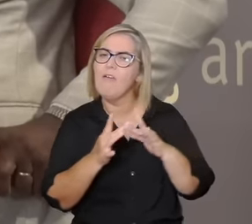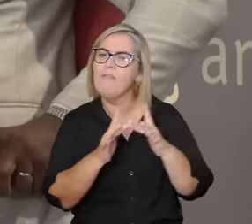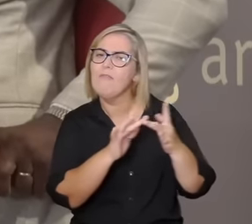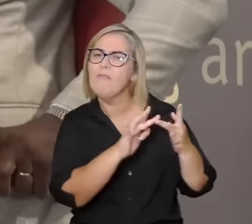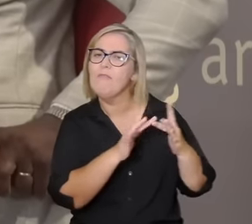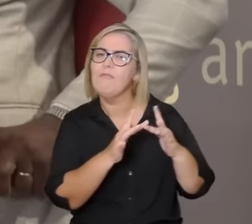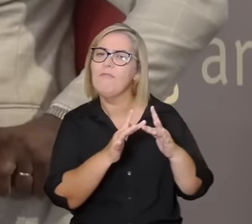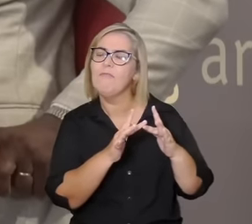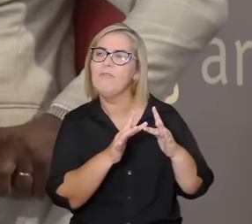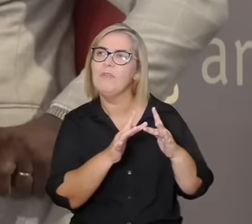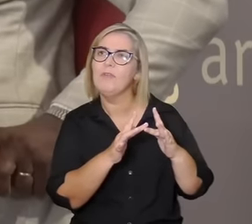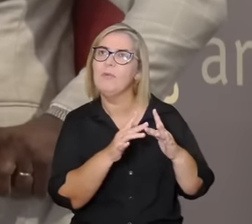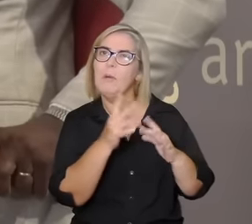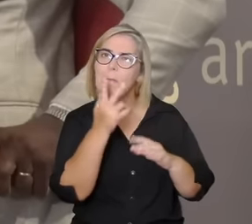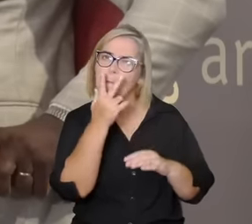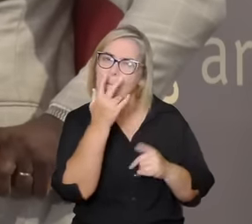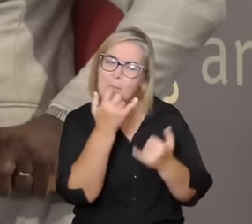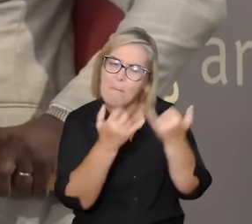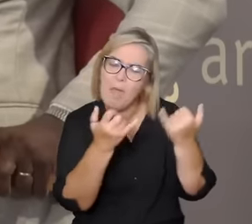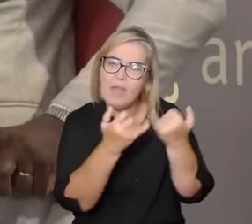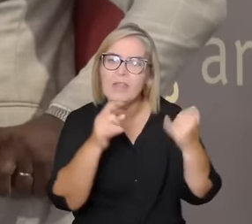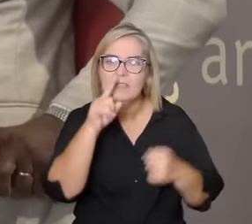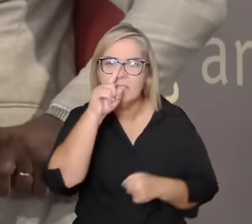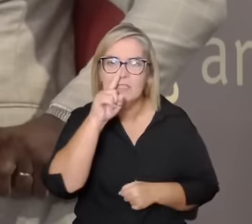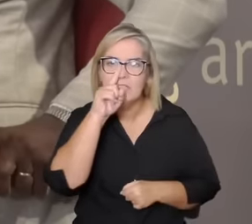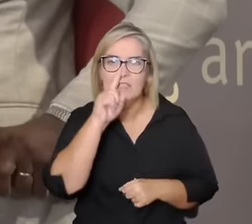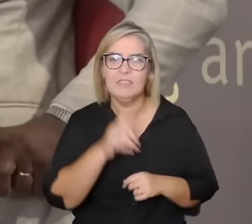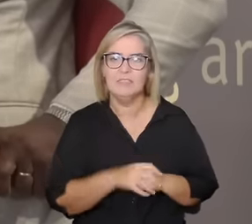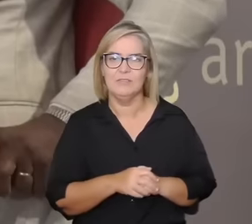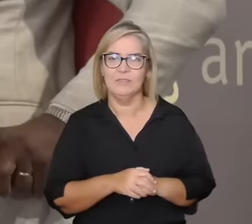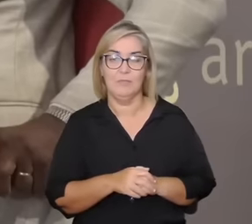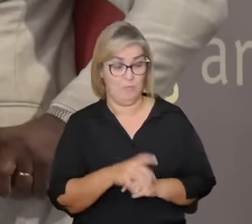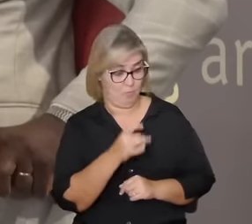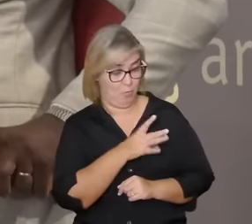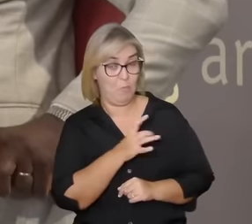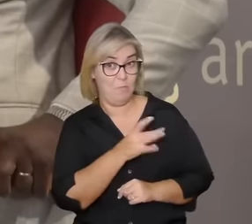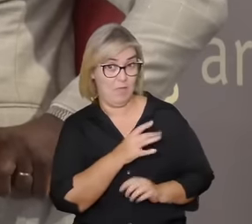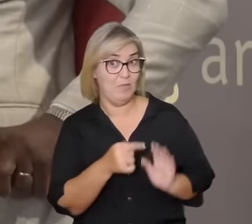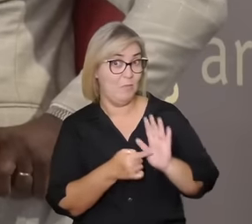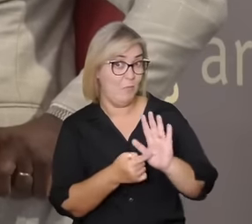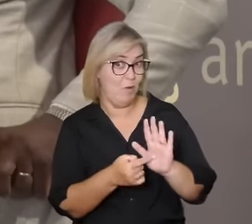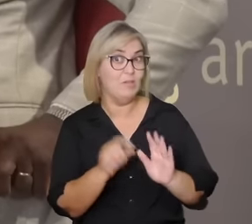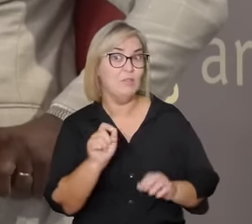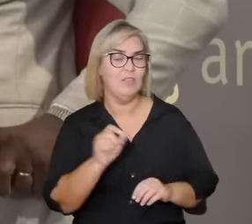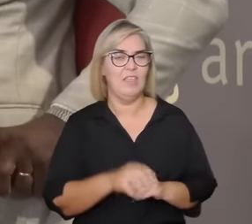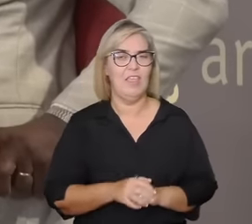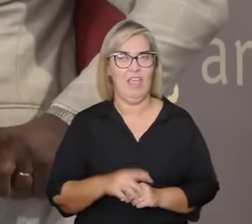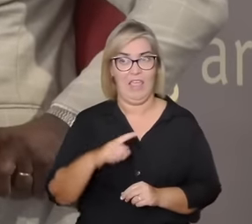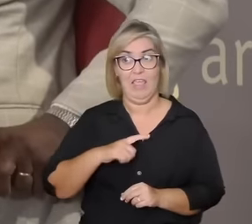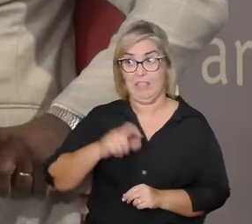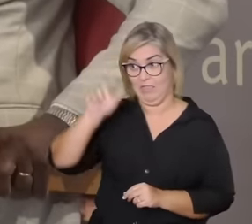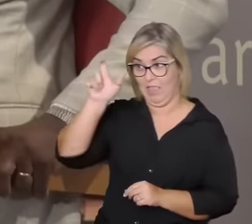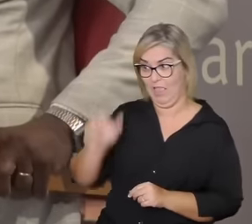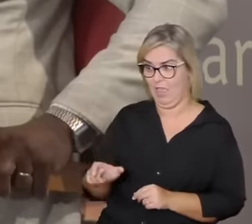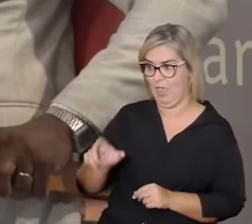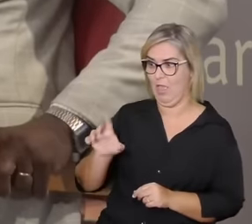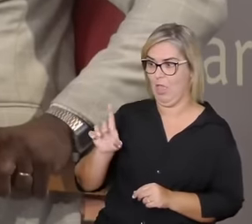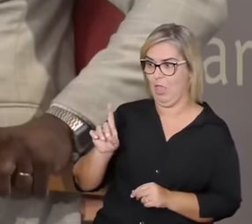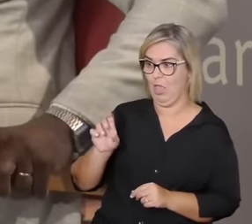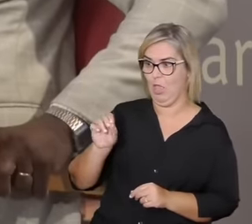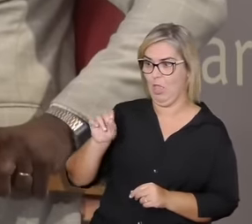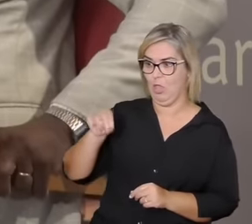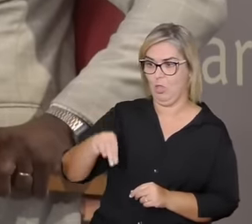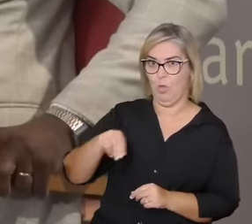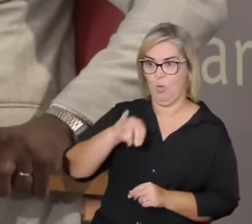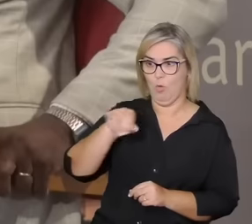vezes um risco e aí o medo aparece porque tem um Dom Juan que não quer se vincular isso